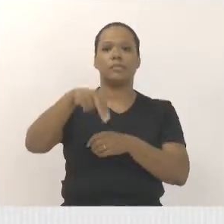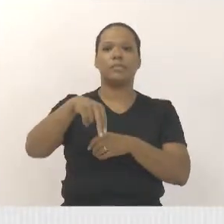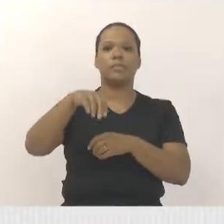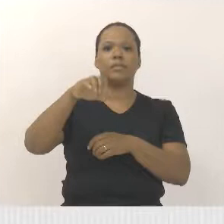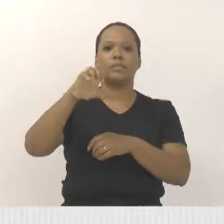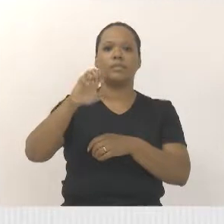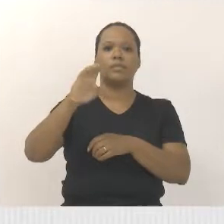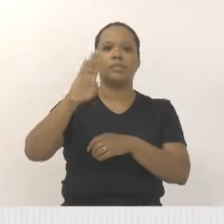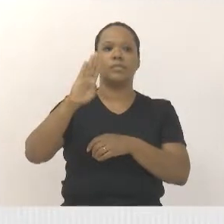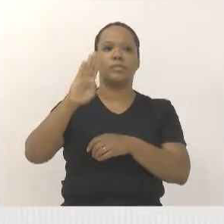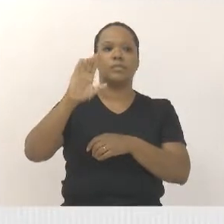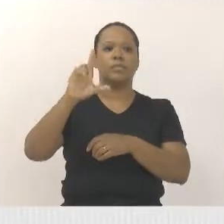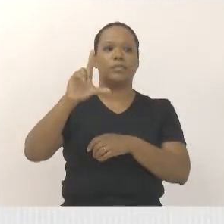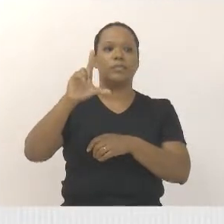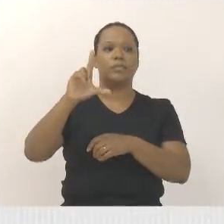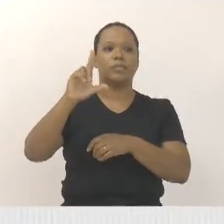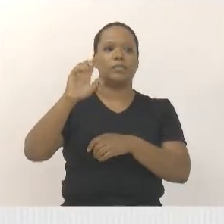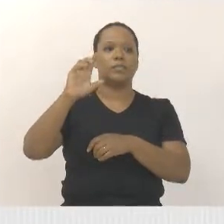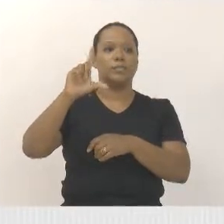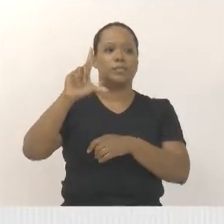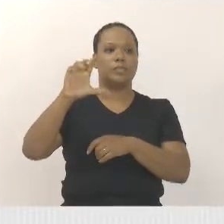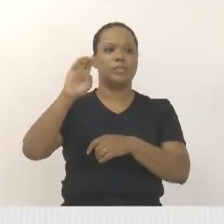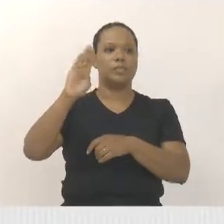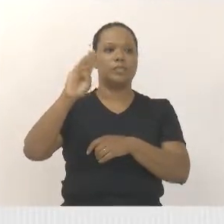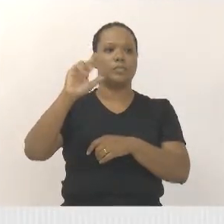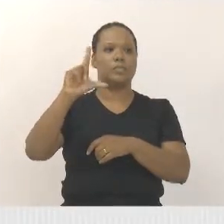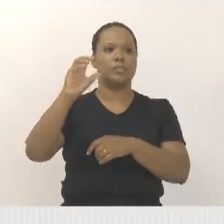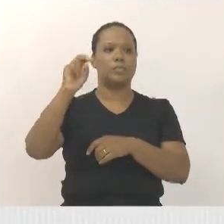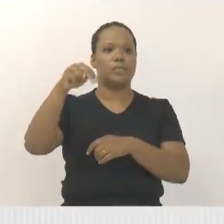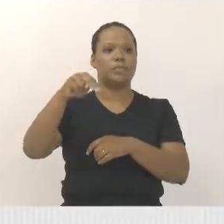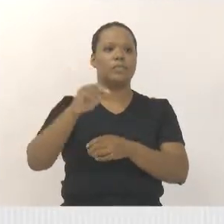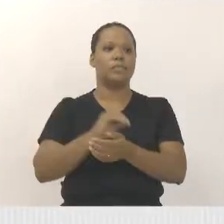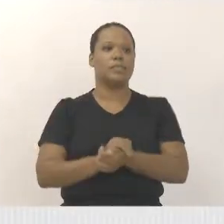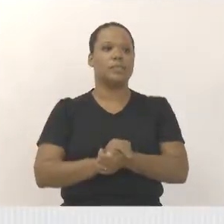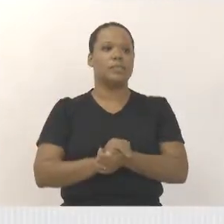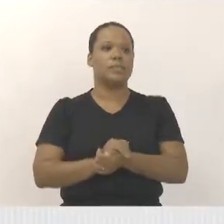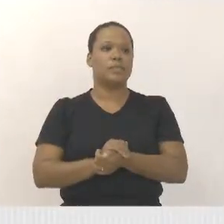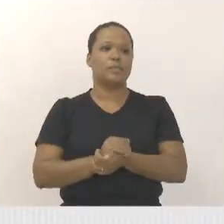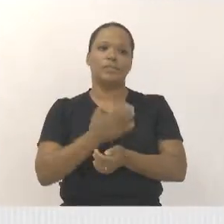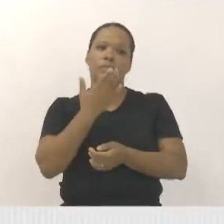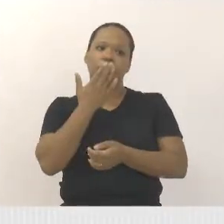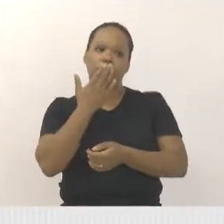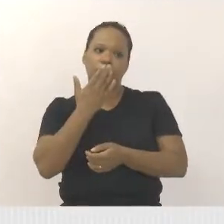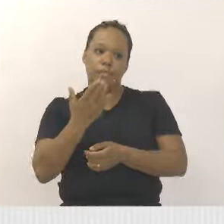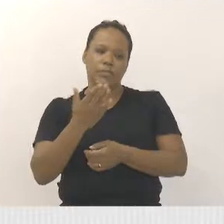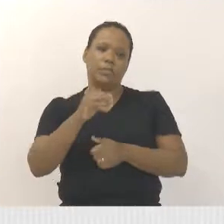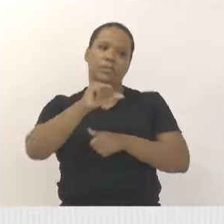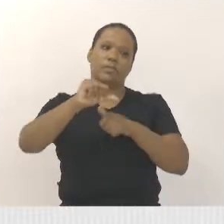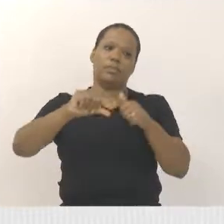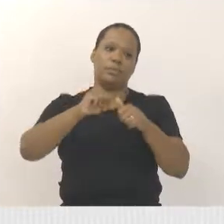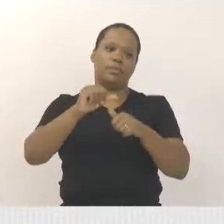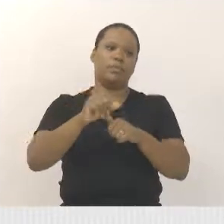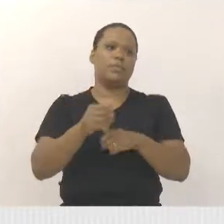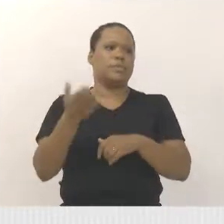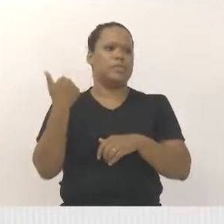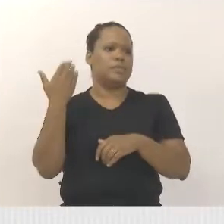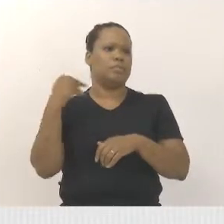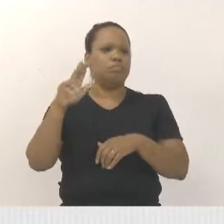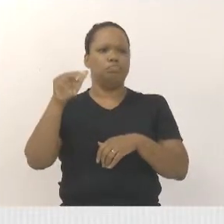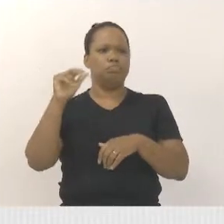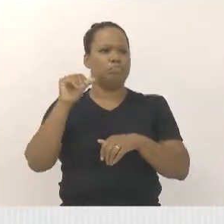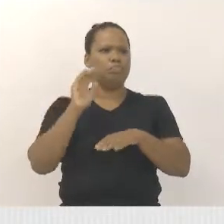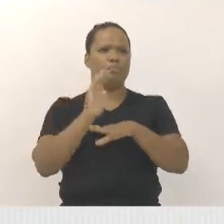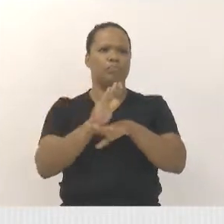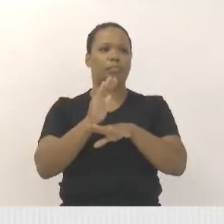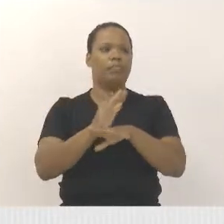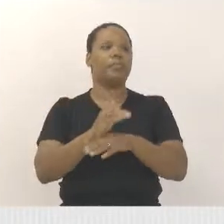reivindicou melhoria ali naquele bairro que nunca tinha sido reparado para aquele bairro. Então, a mobilidade